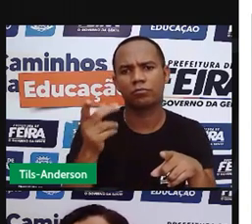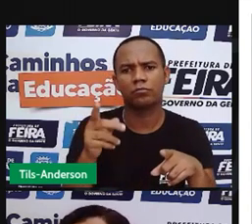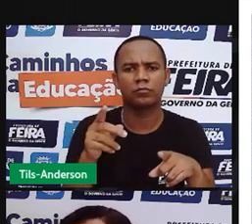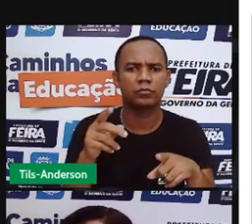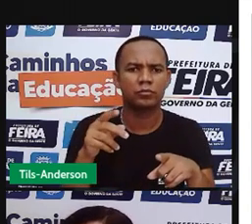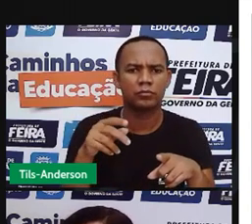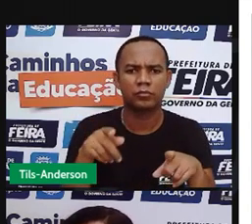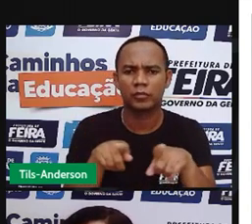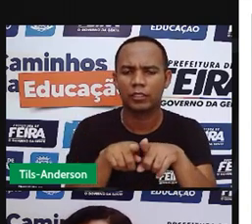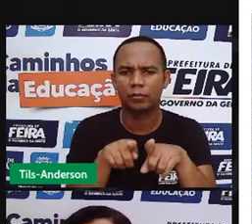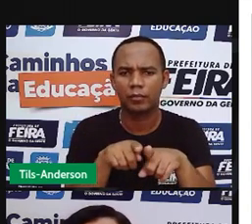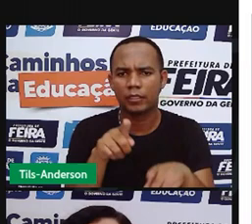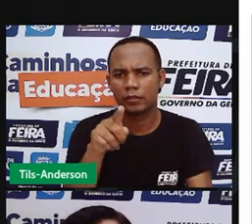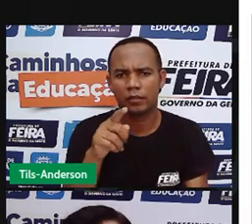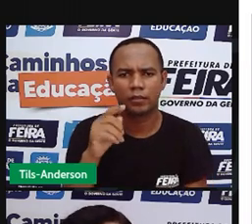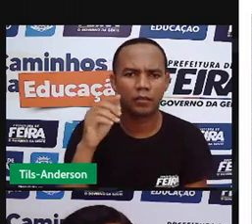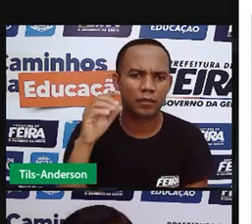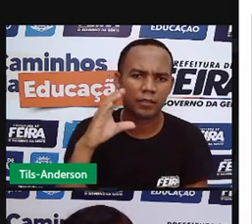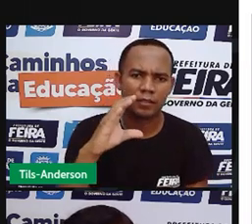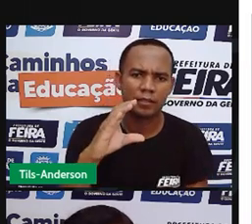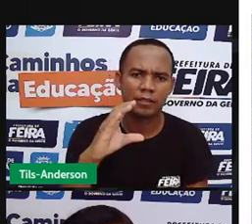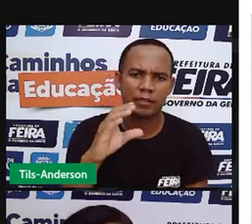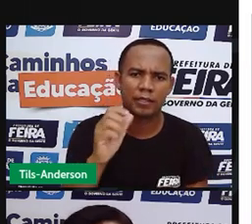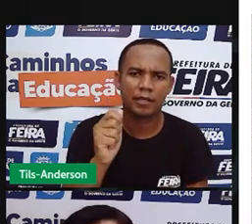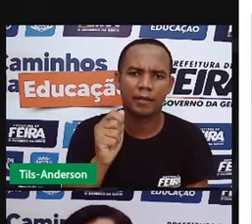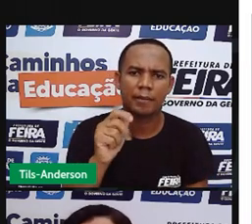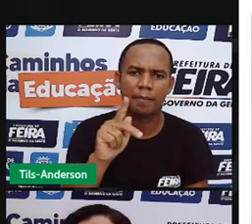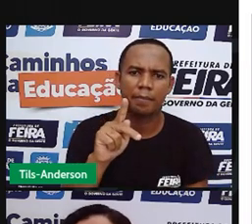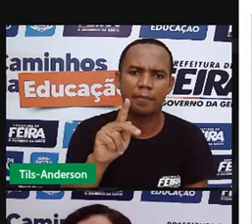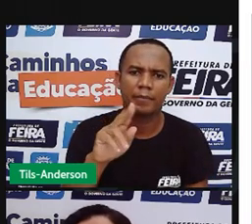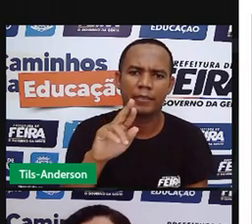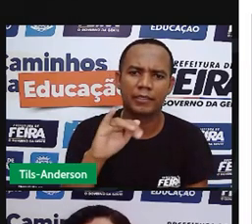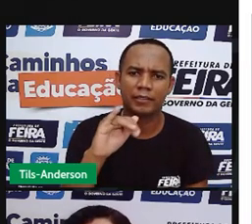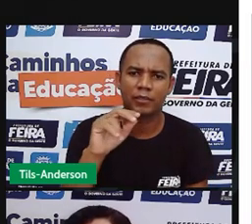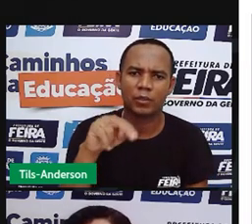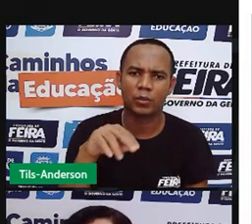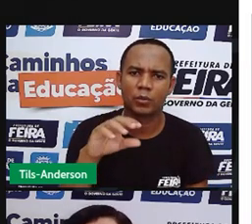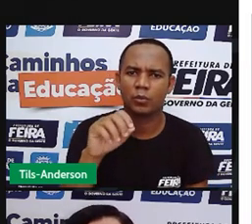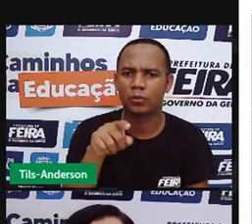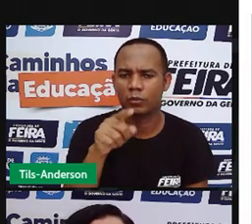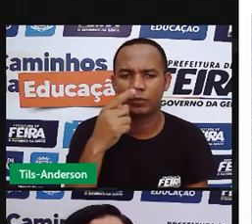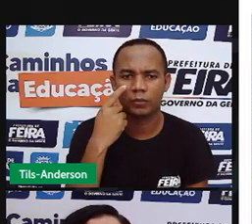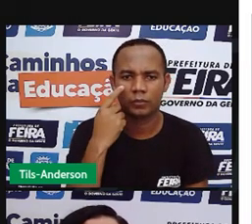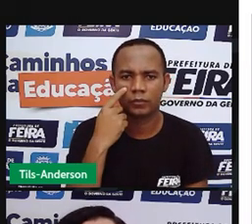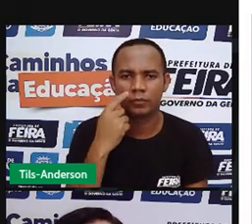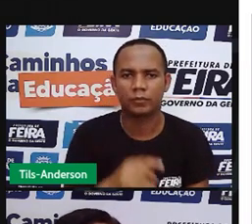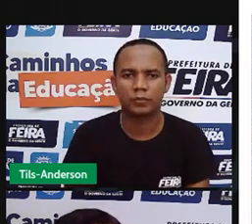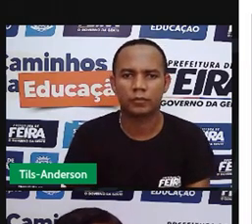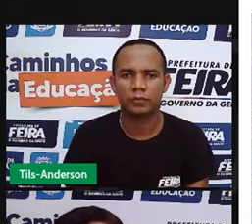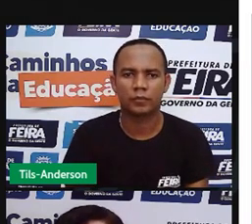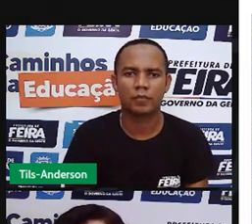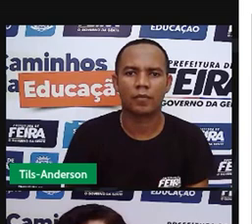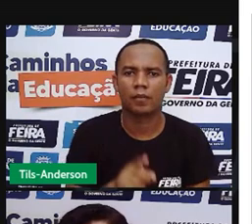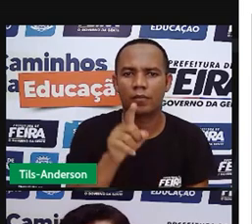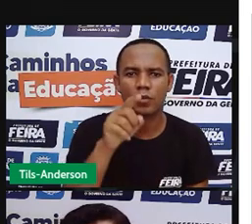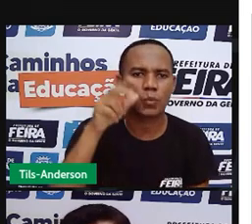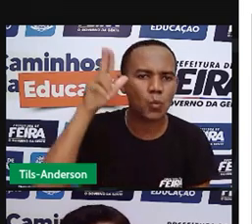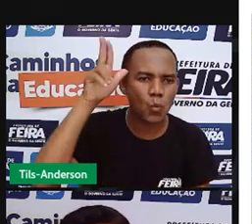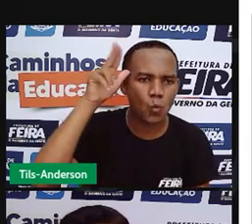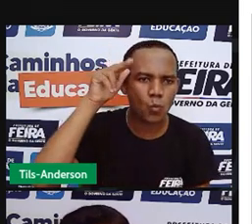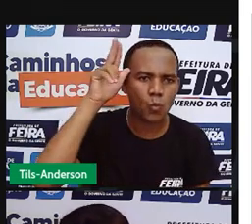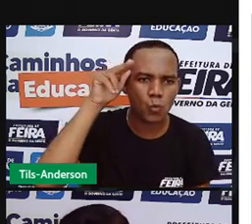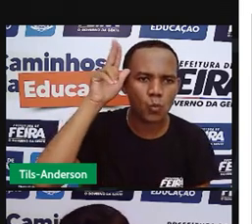Ovinos, as ovelhas. Asininos ou muares, são